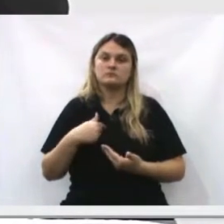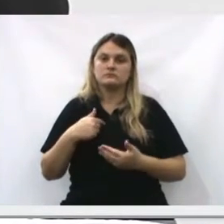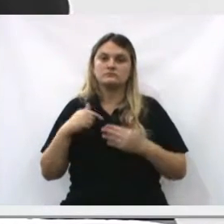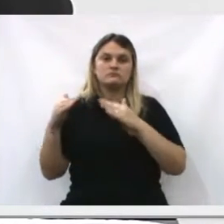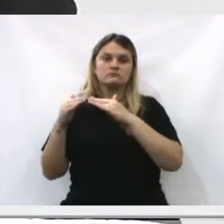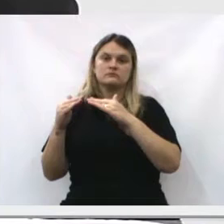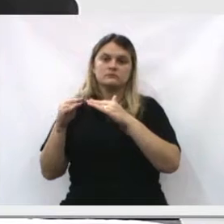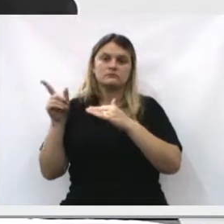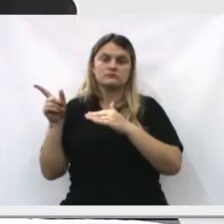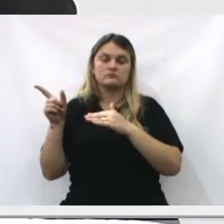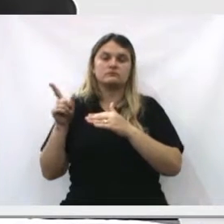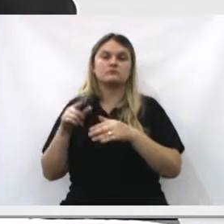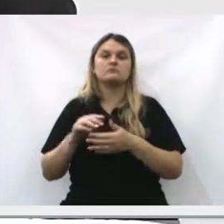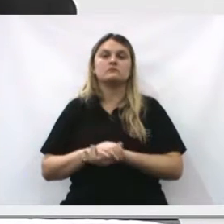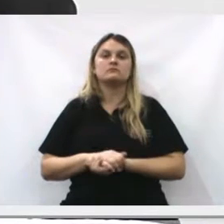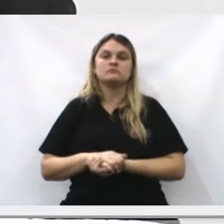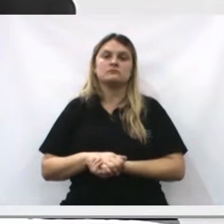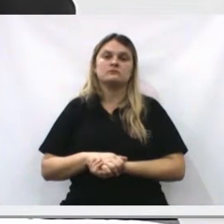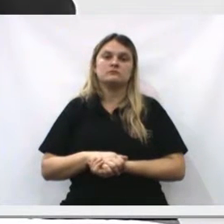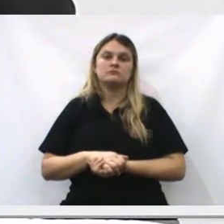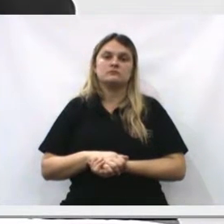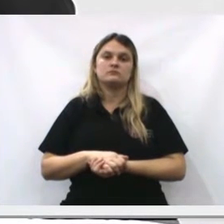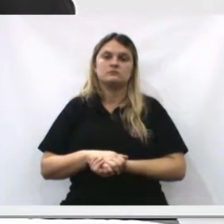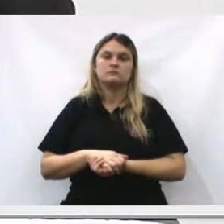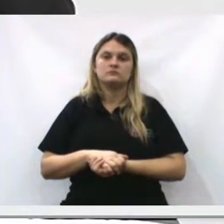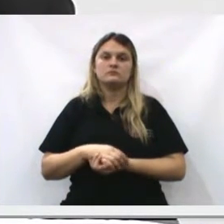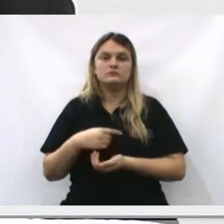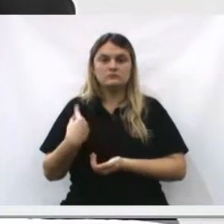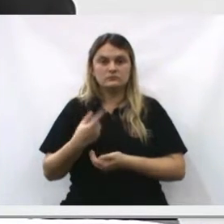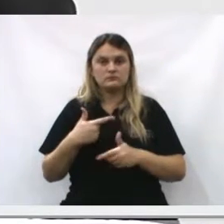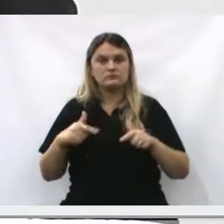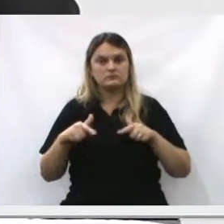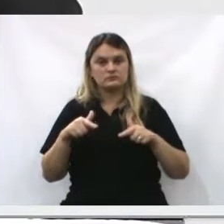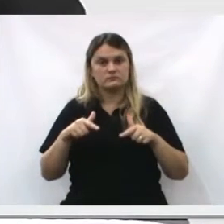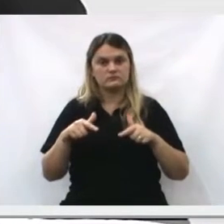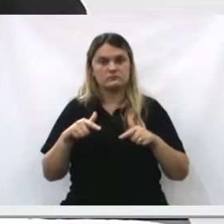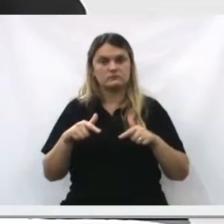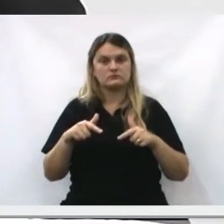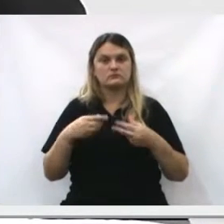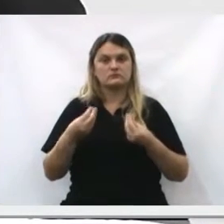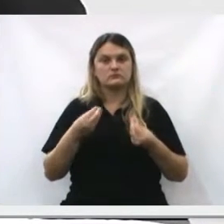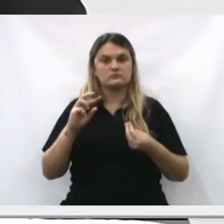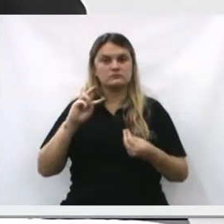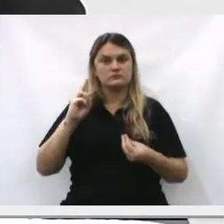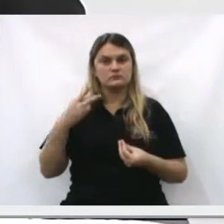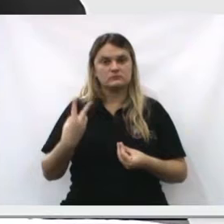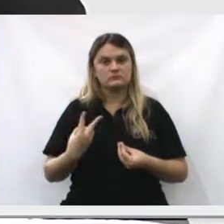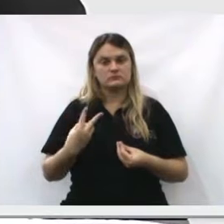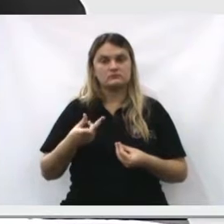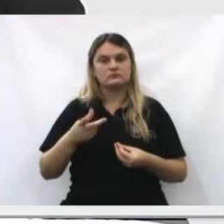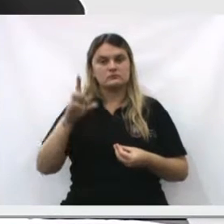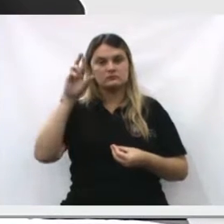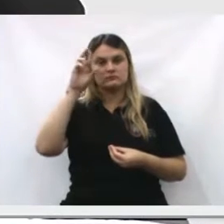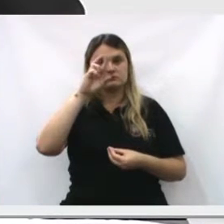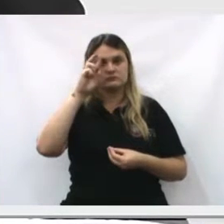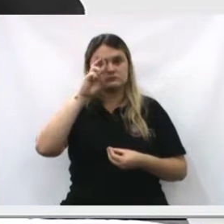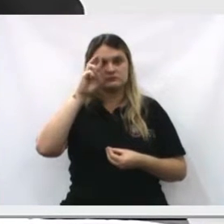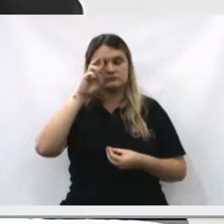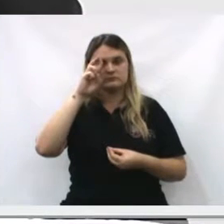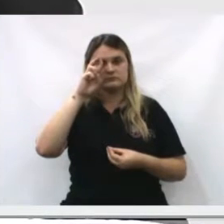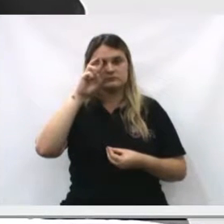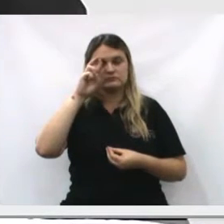Então, eu corroboro com você e é o nosso dever, é o nosso dever como vereador